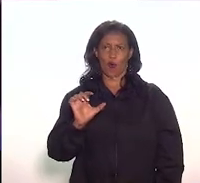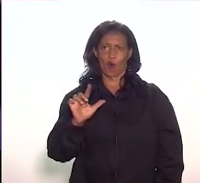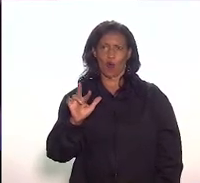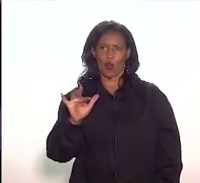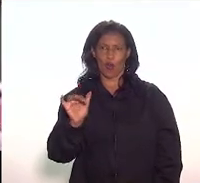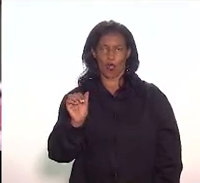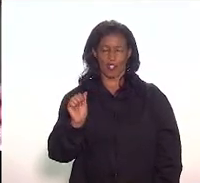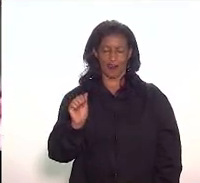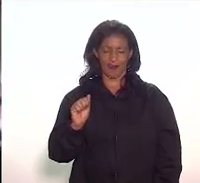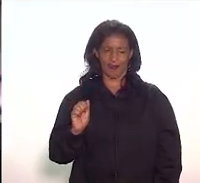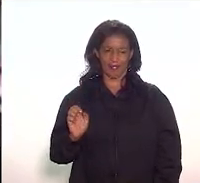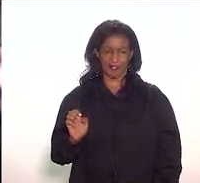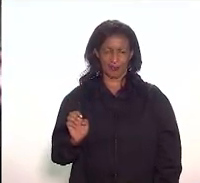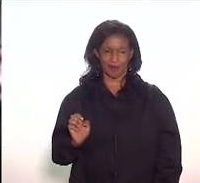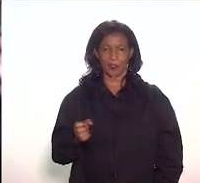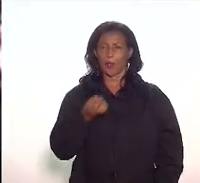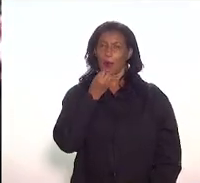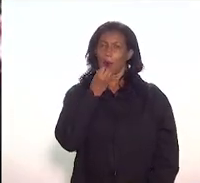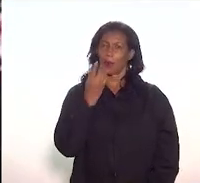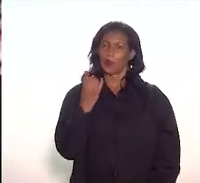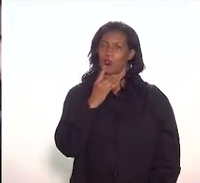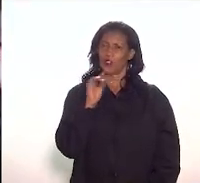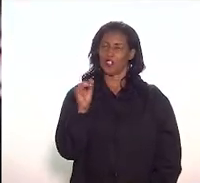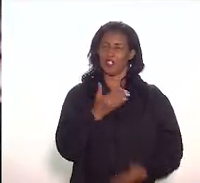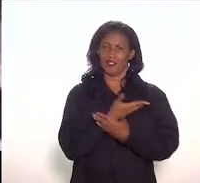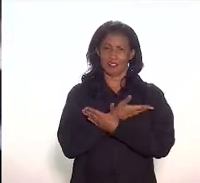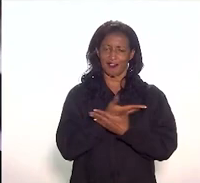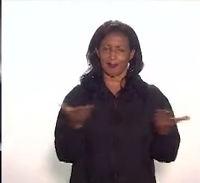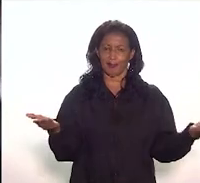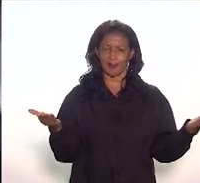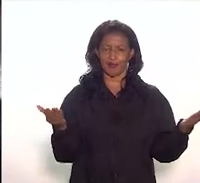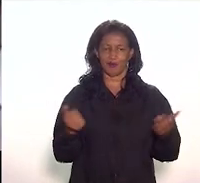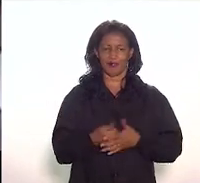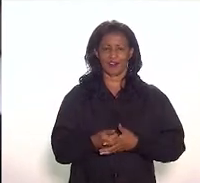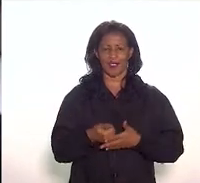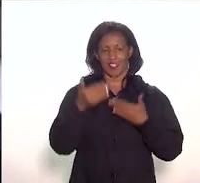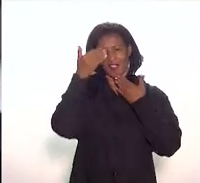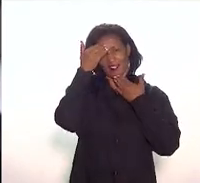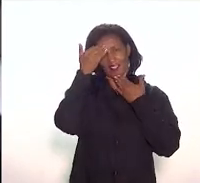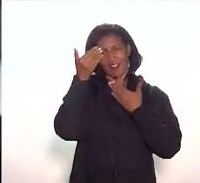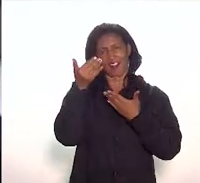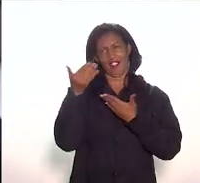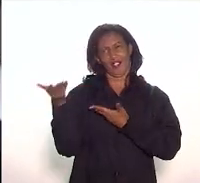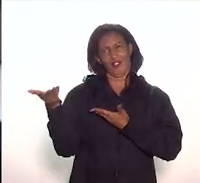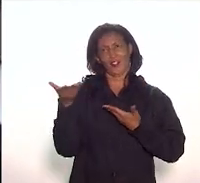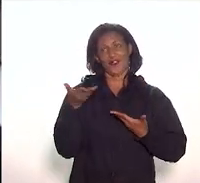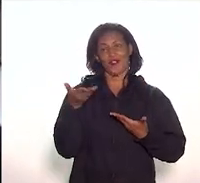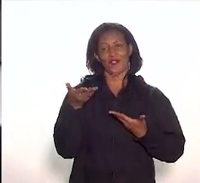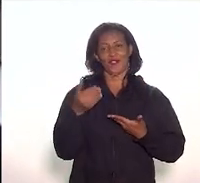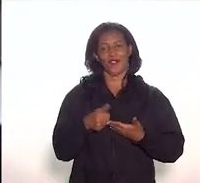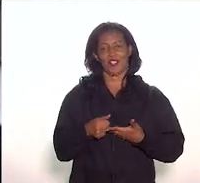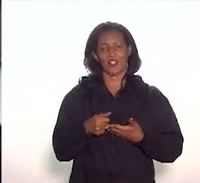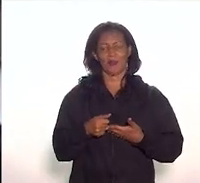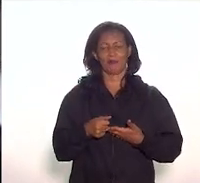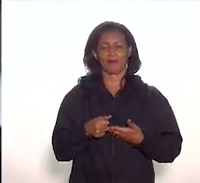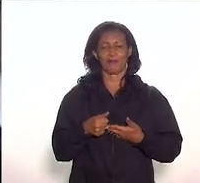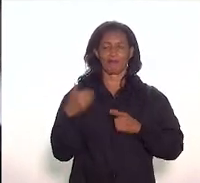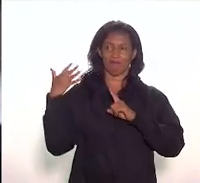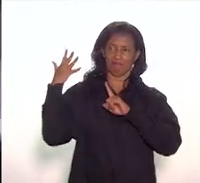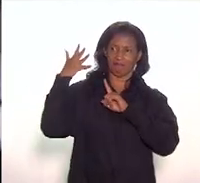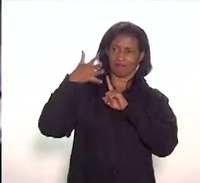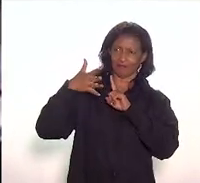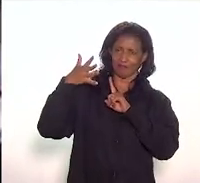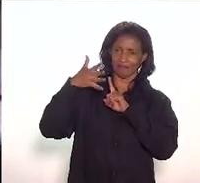Bom dia, bom dia a todos. Agradeço o convite para participar dessa